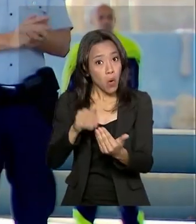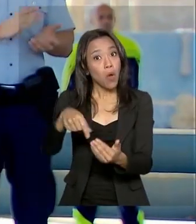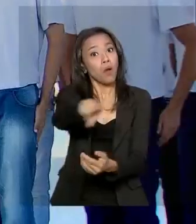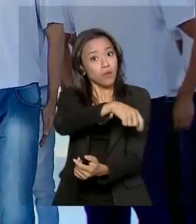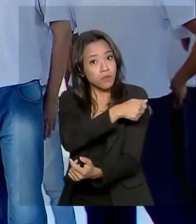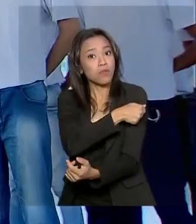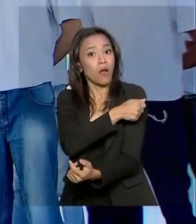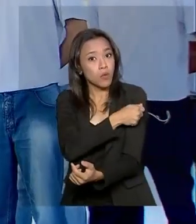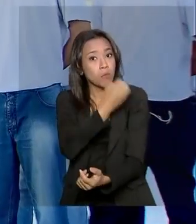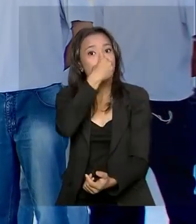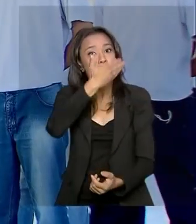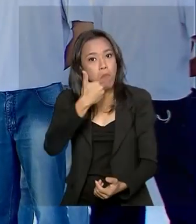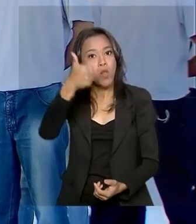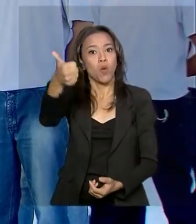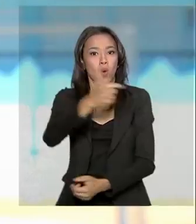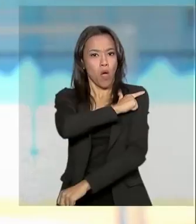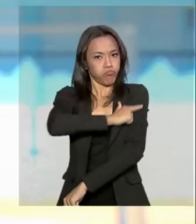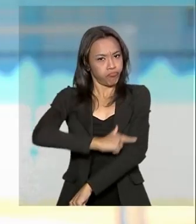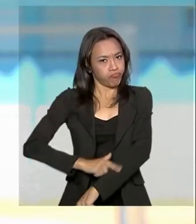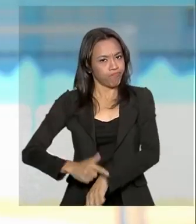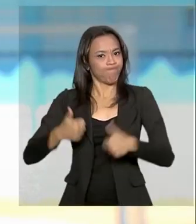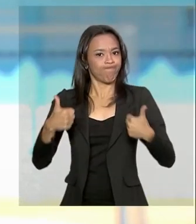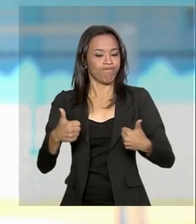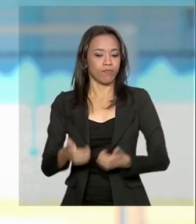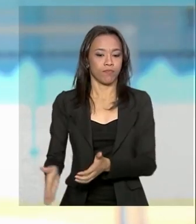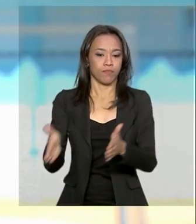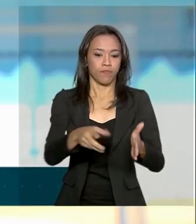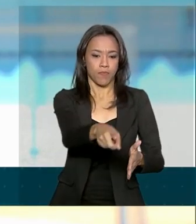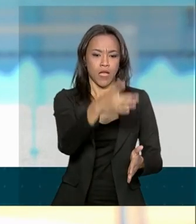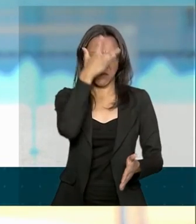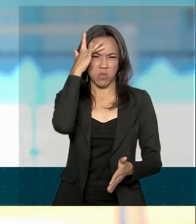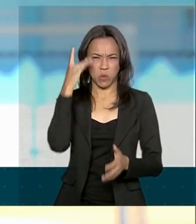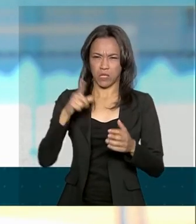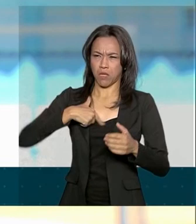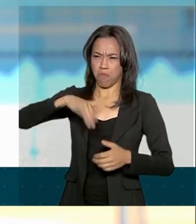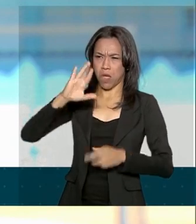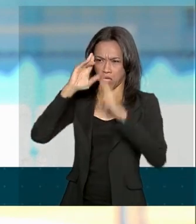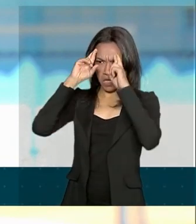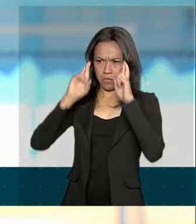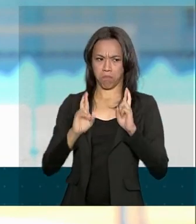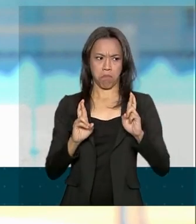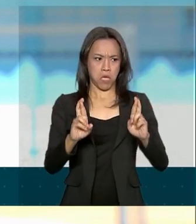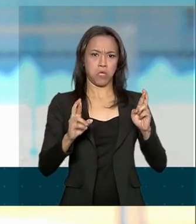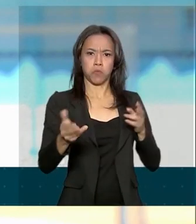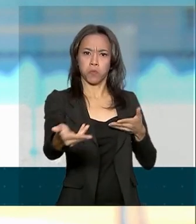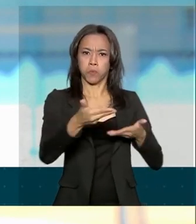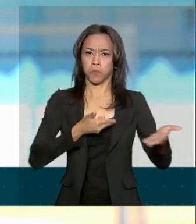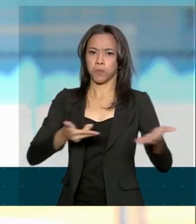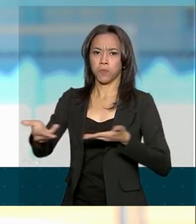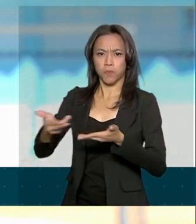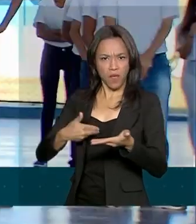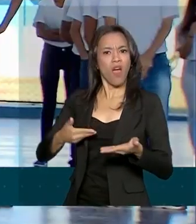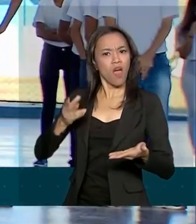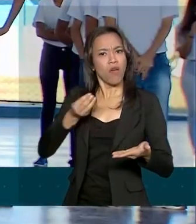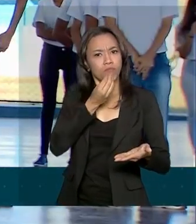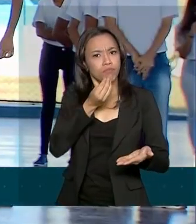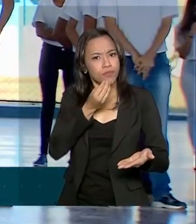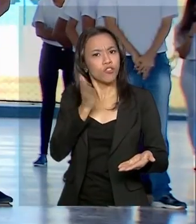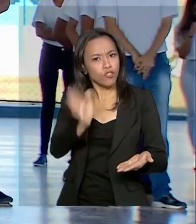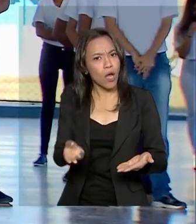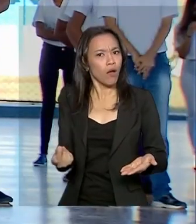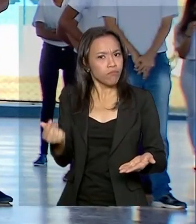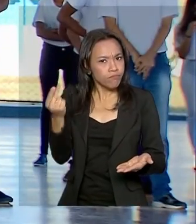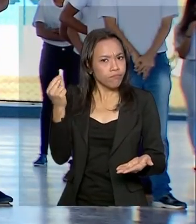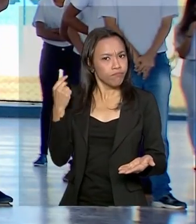disciplina melhorou o ambiente. As pessoas têm mais respeito umas pelas outras, assim, é algo que já deveria vir de cada um,